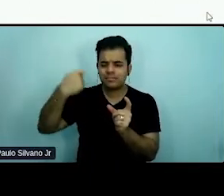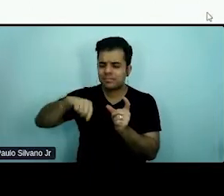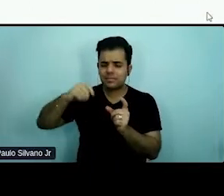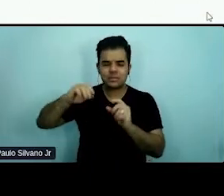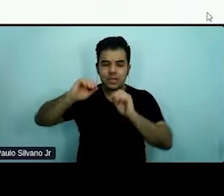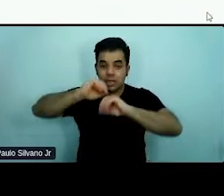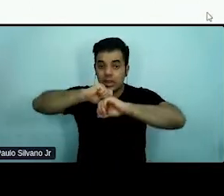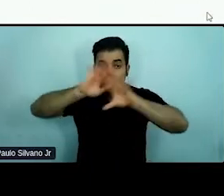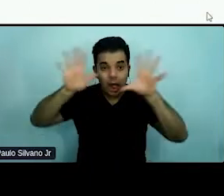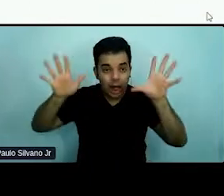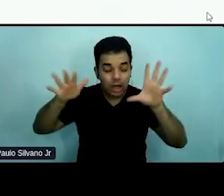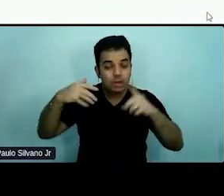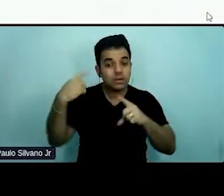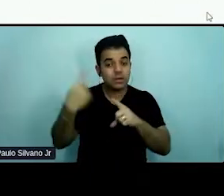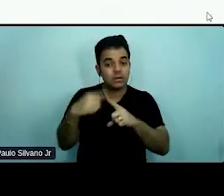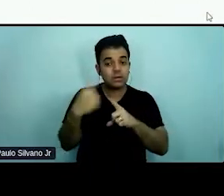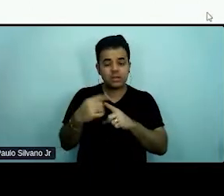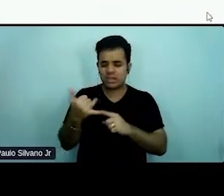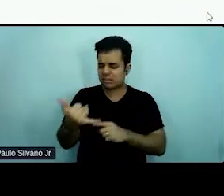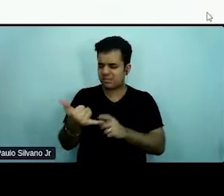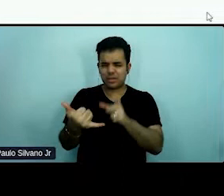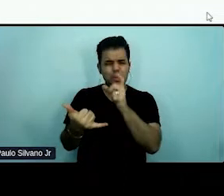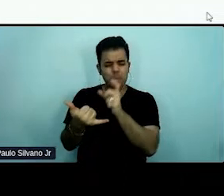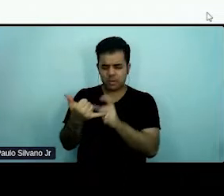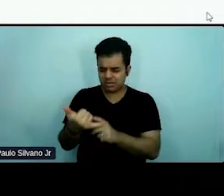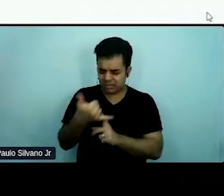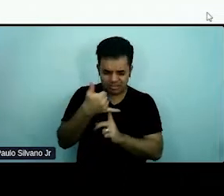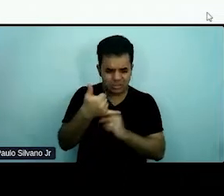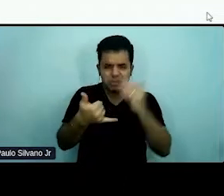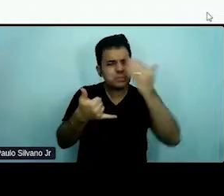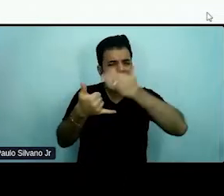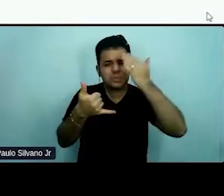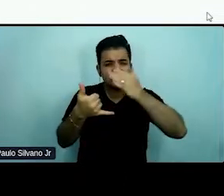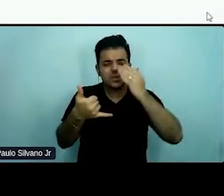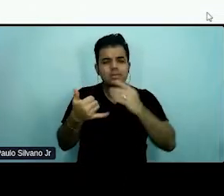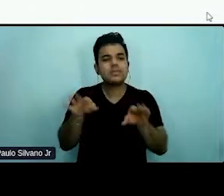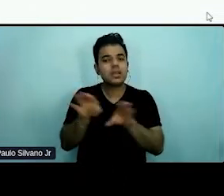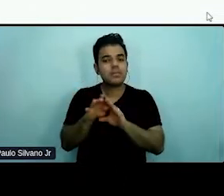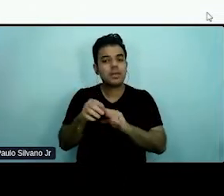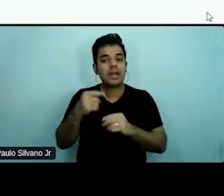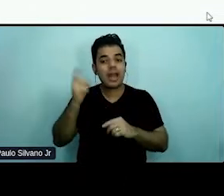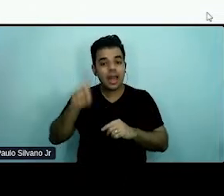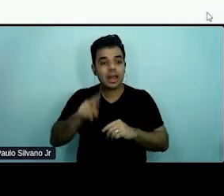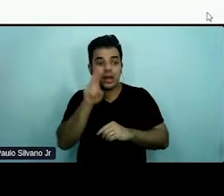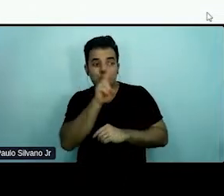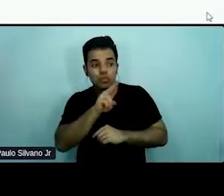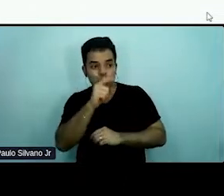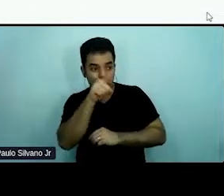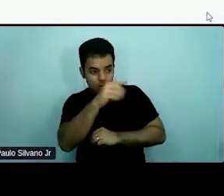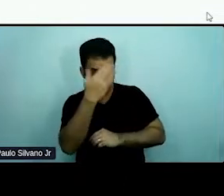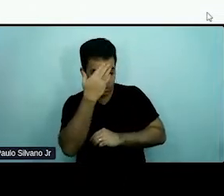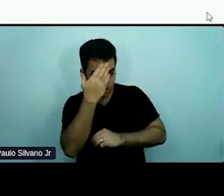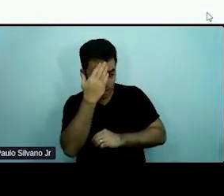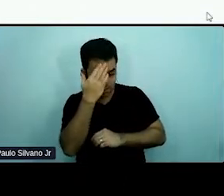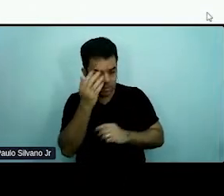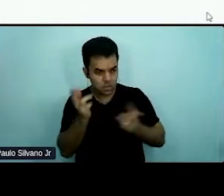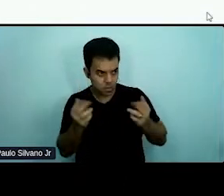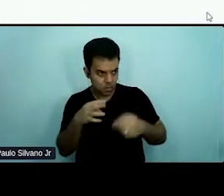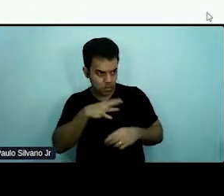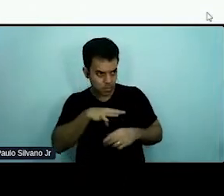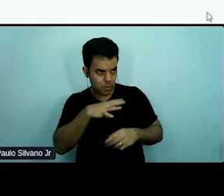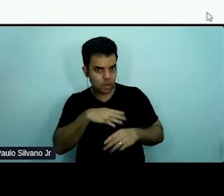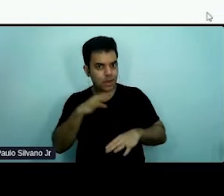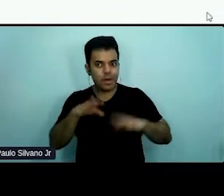ser claras e, principalmente, a gente precisa usar a linguagem que o usuário também usa. não usar